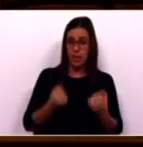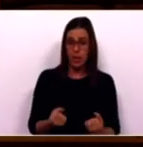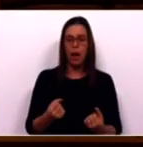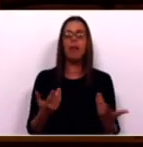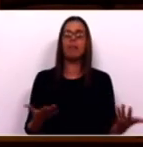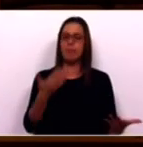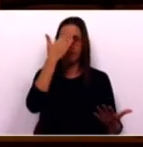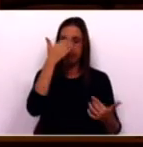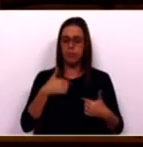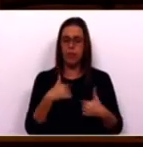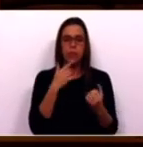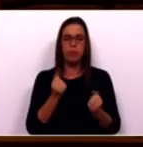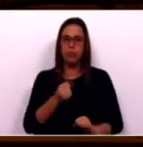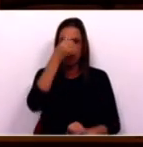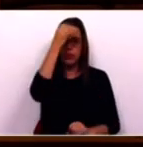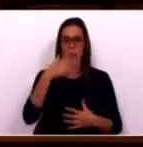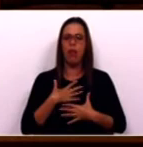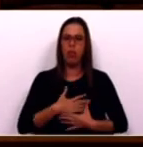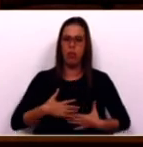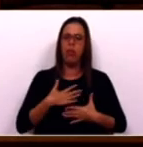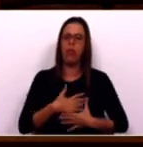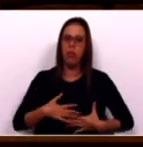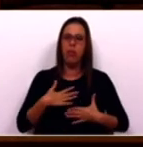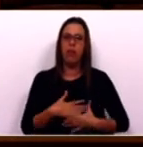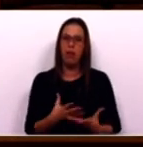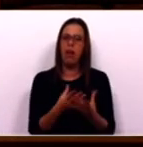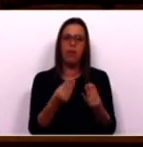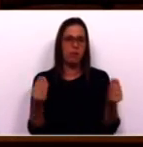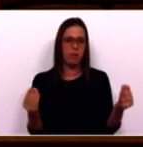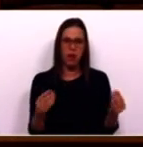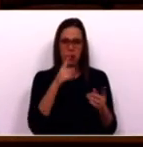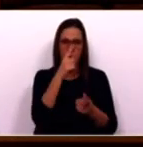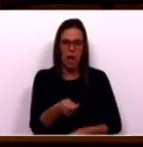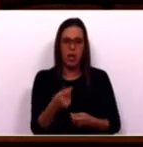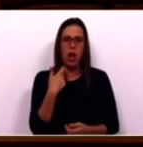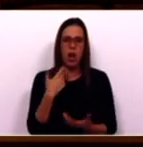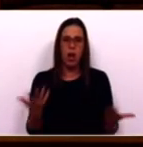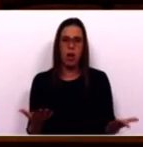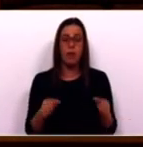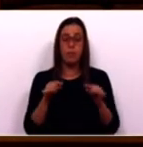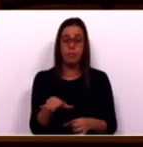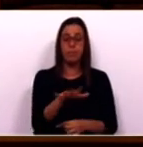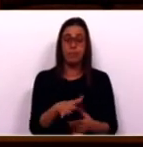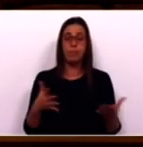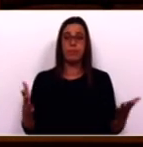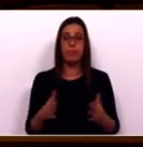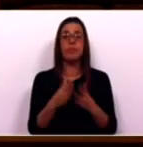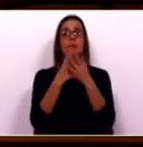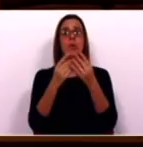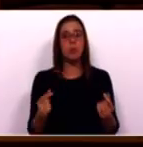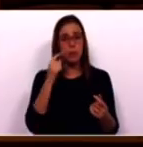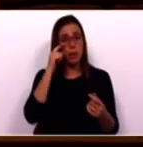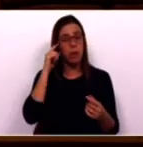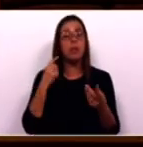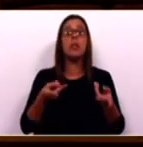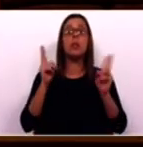o PEF considera que não é possível esquecer a agonia em que se encontram tantos pequenos agricultores. Nesta situação, a solução está